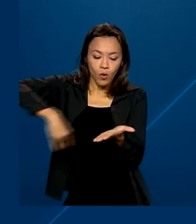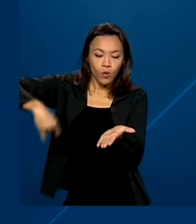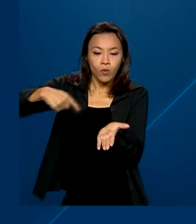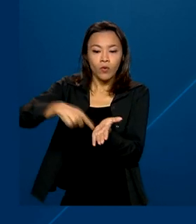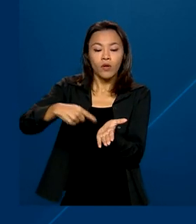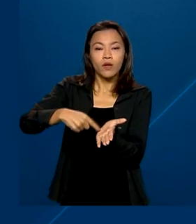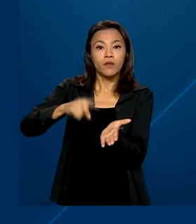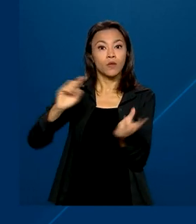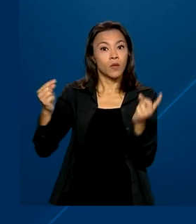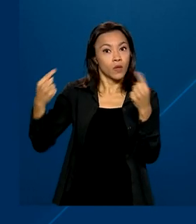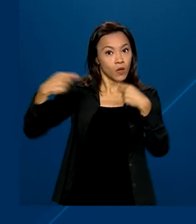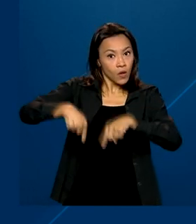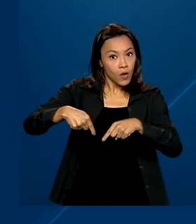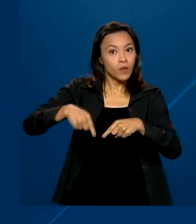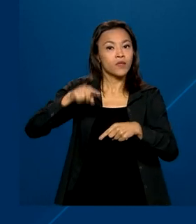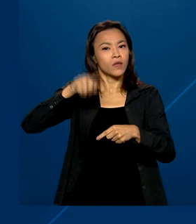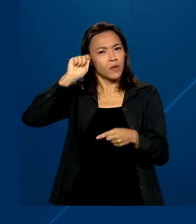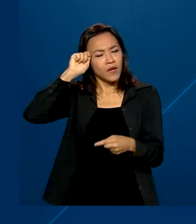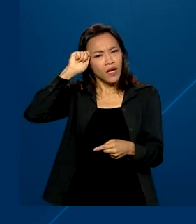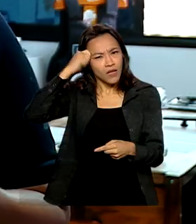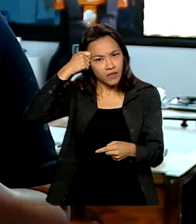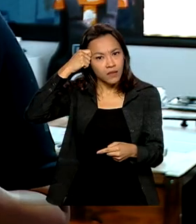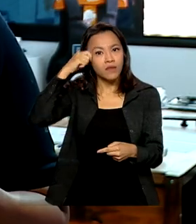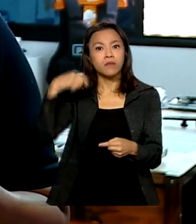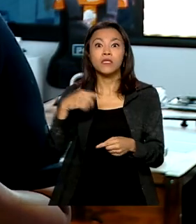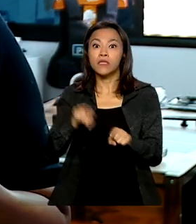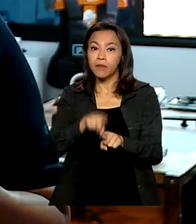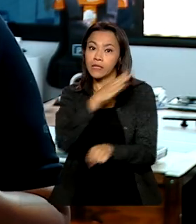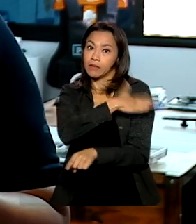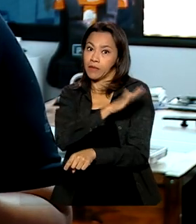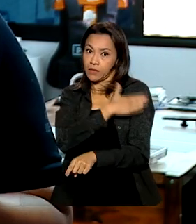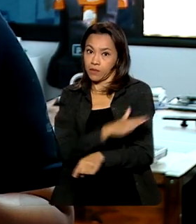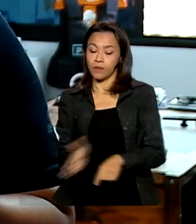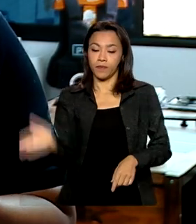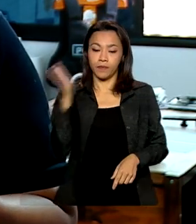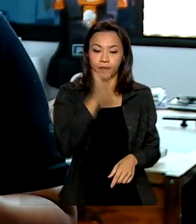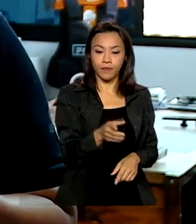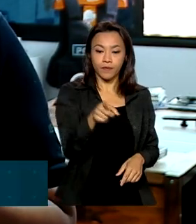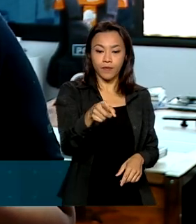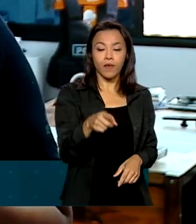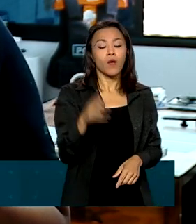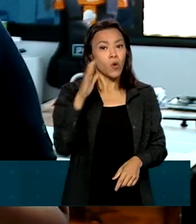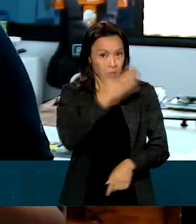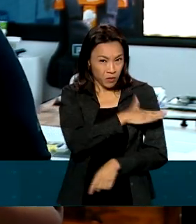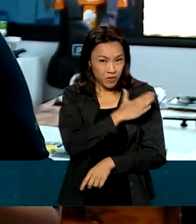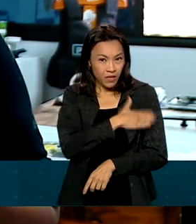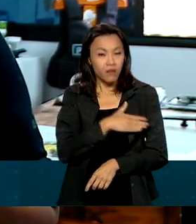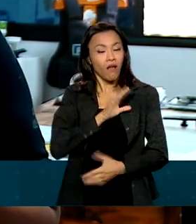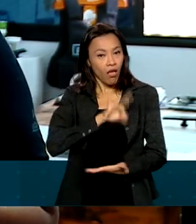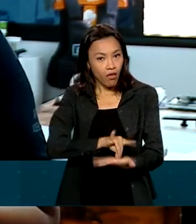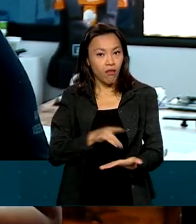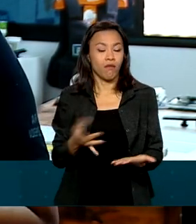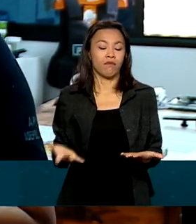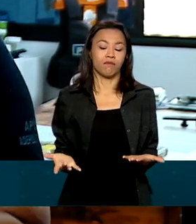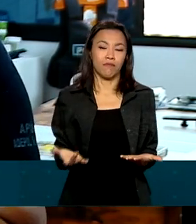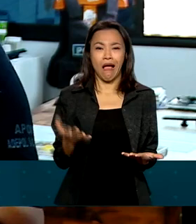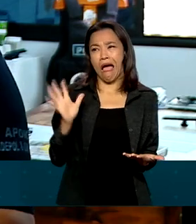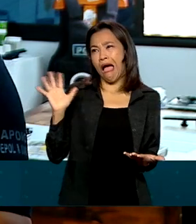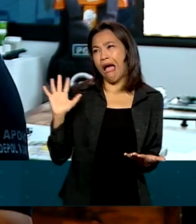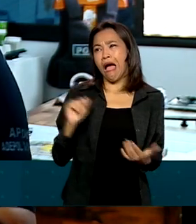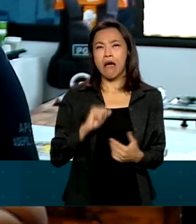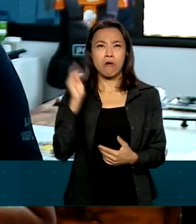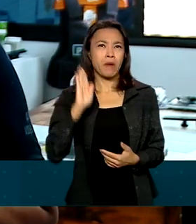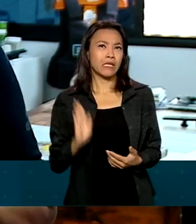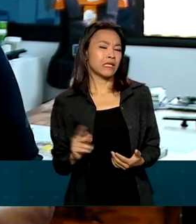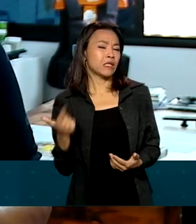contra o Racismo e a Discriminação Racial. A gente sabe que preconceito é real, apesar da gente dizer não, o Brasil